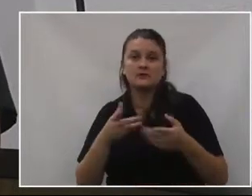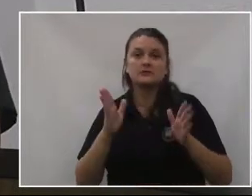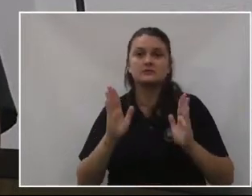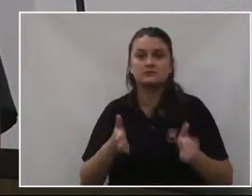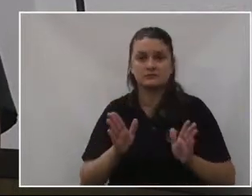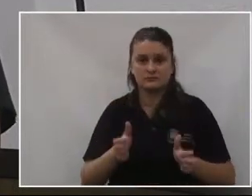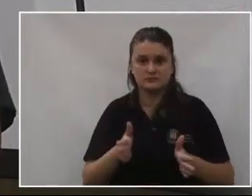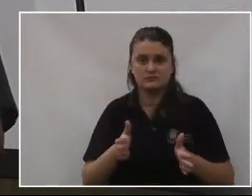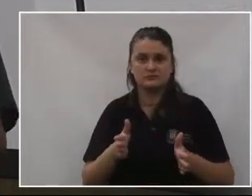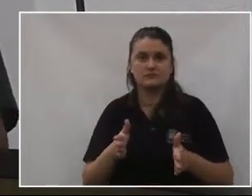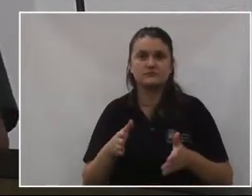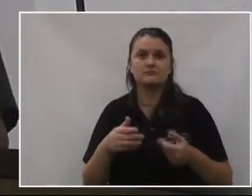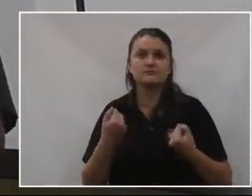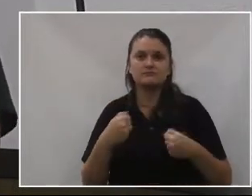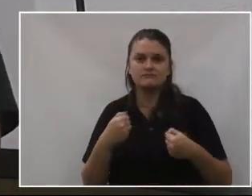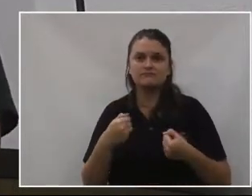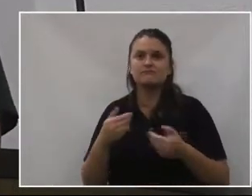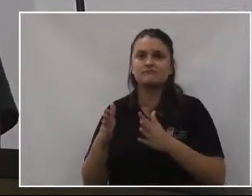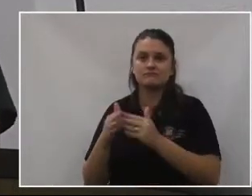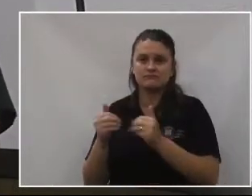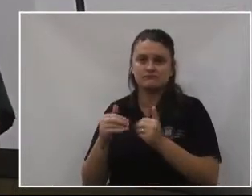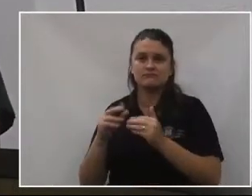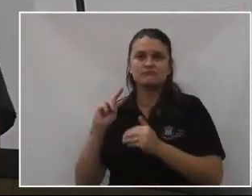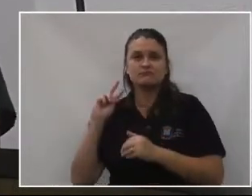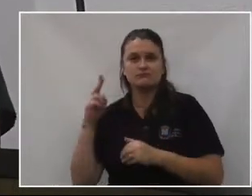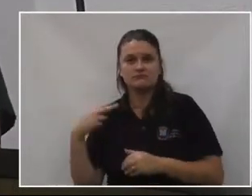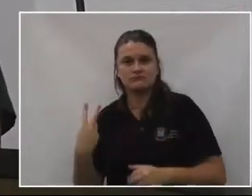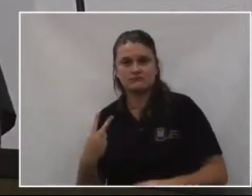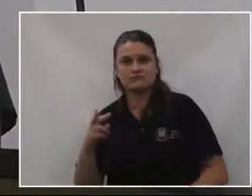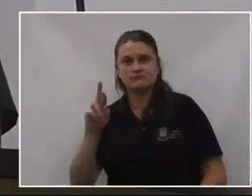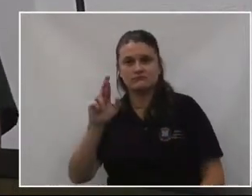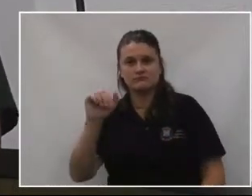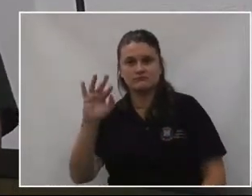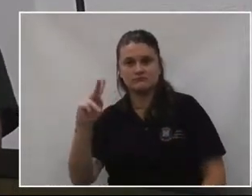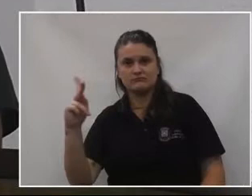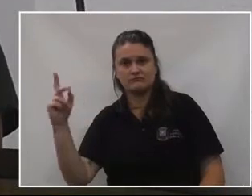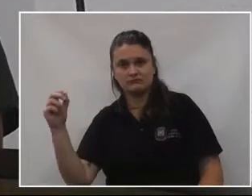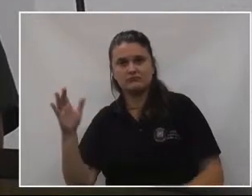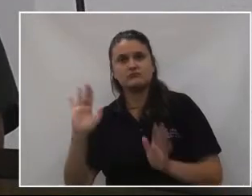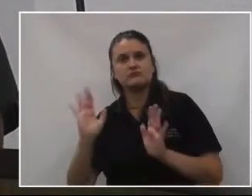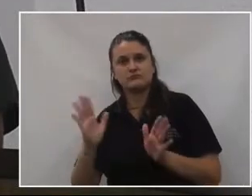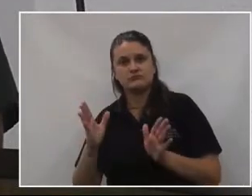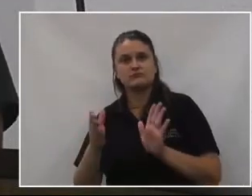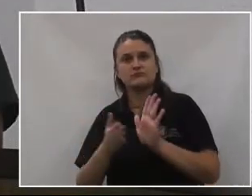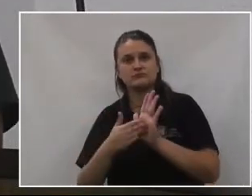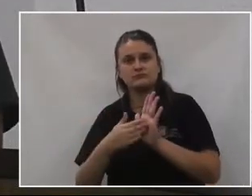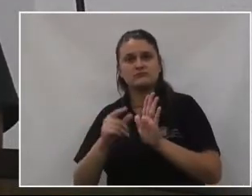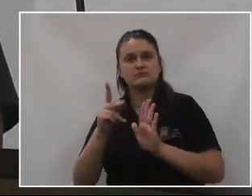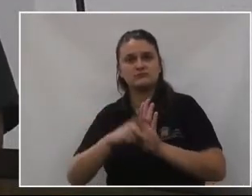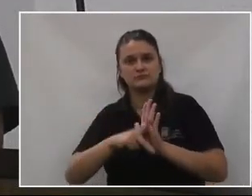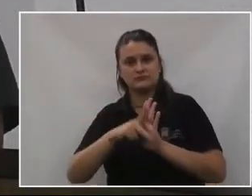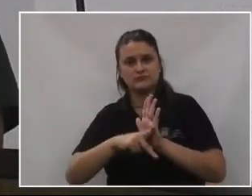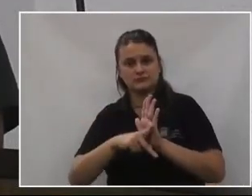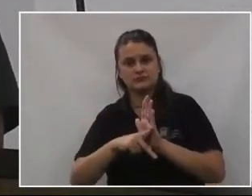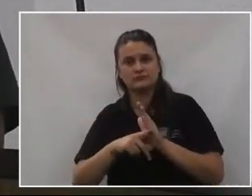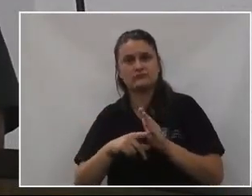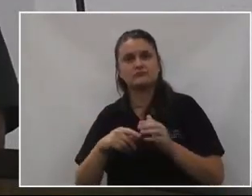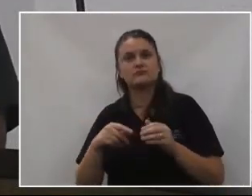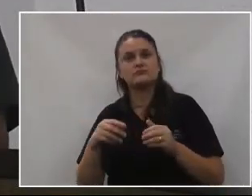está contando com o apoio aqui do vereador Rático, a gente já passou um projeto para ele,